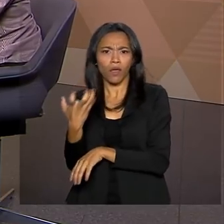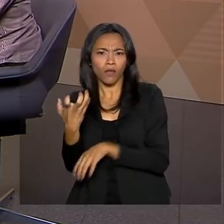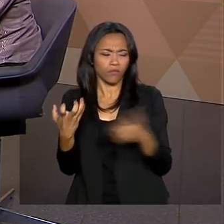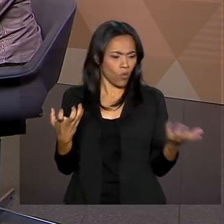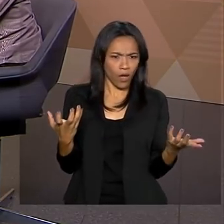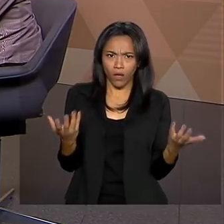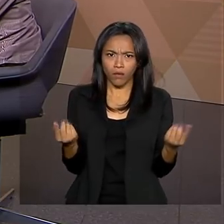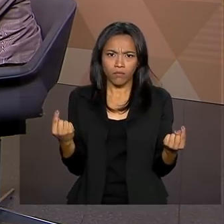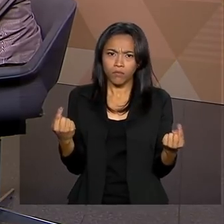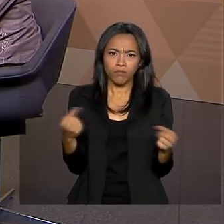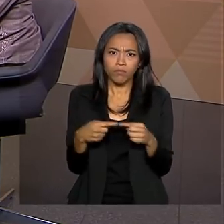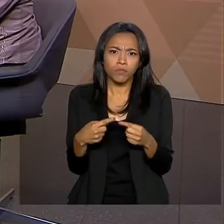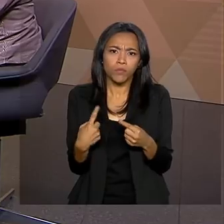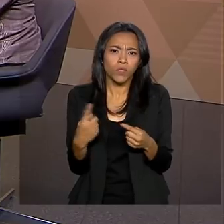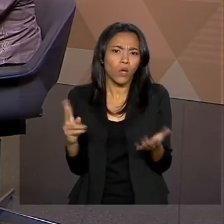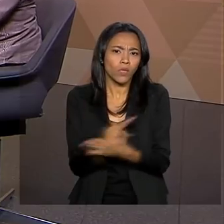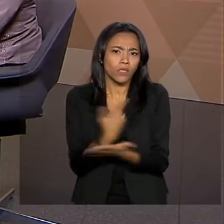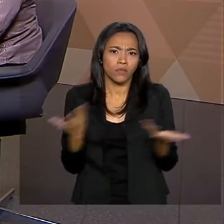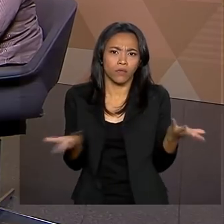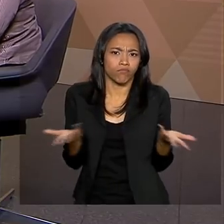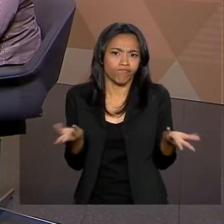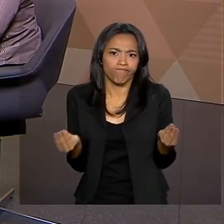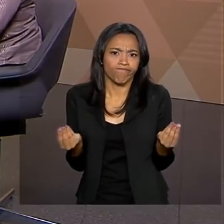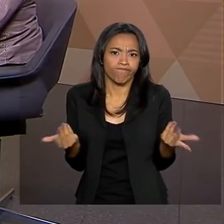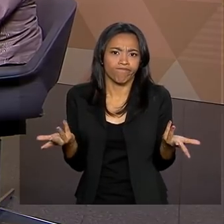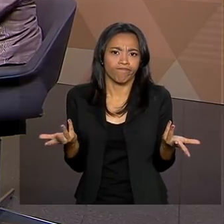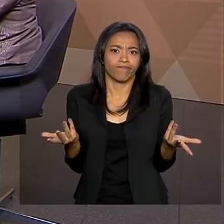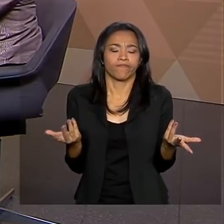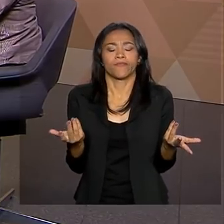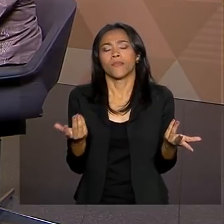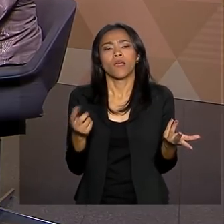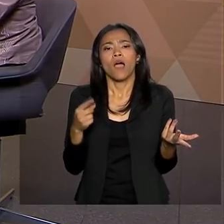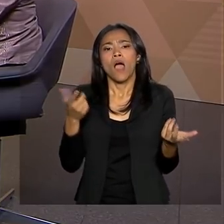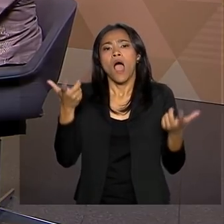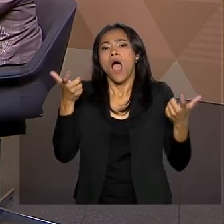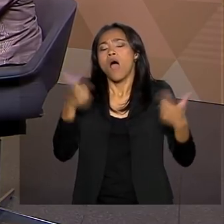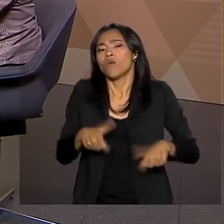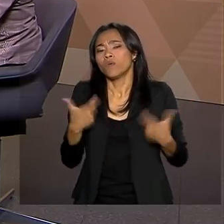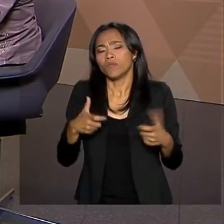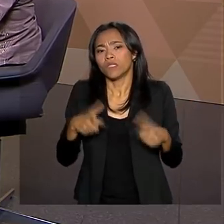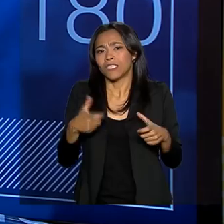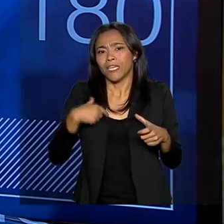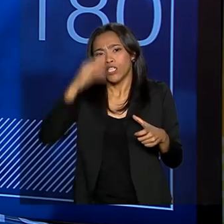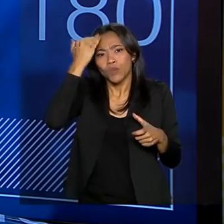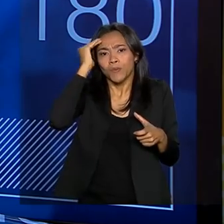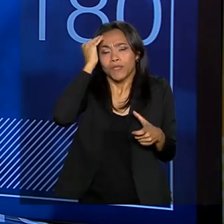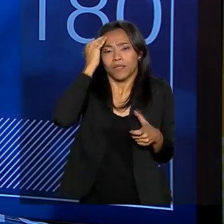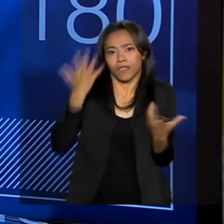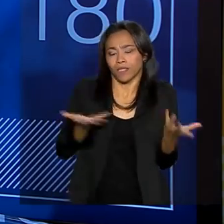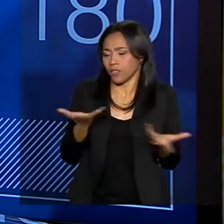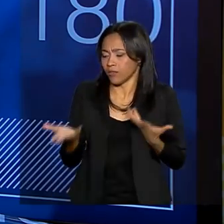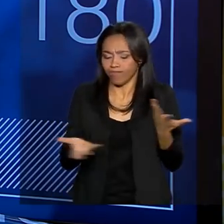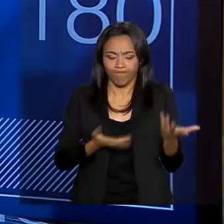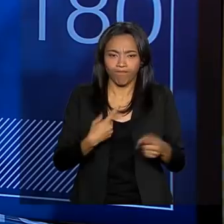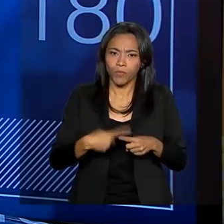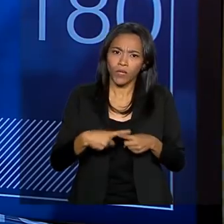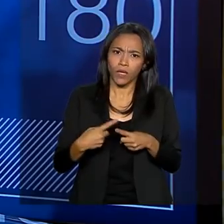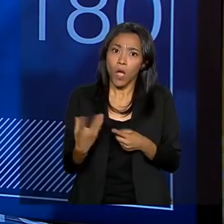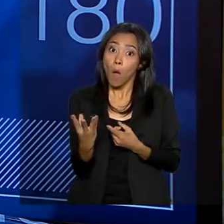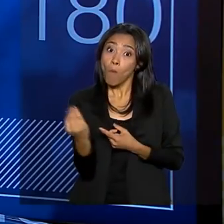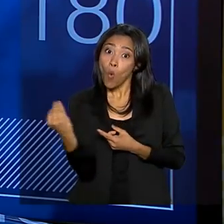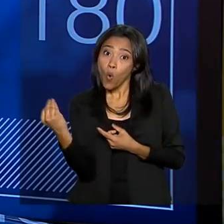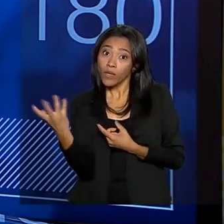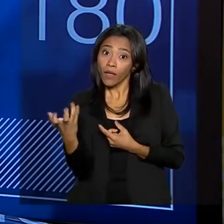Por que esse número não se encontra? Onde está a mágica disso que a gente não entende? Muita gente querendo adotar,